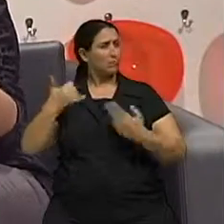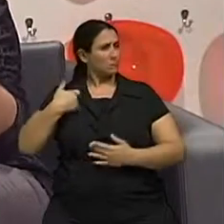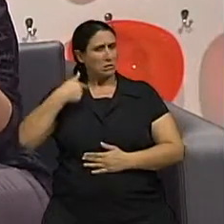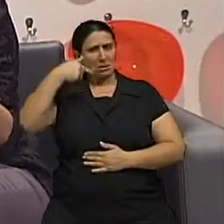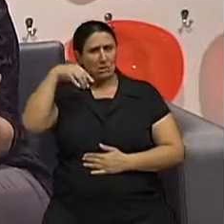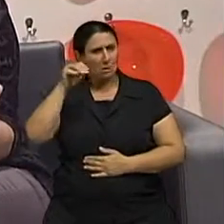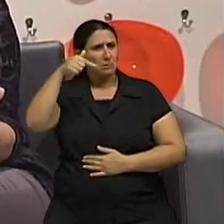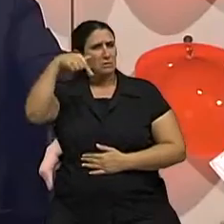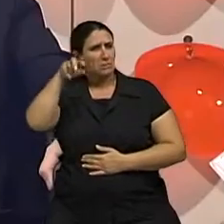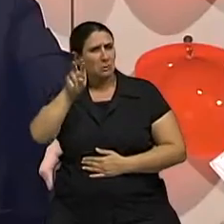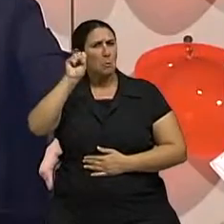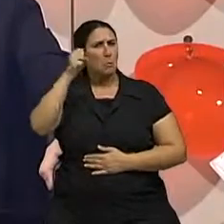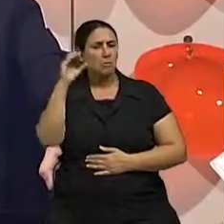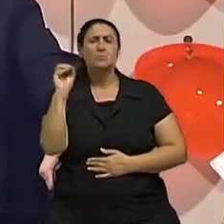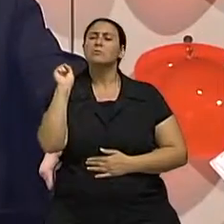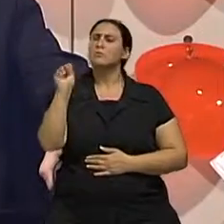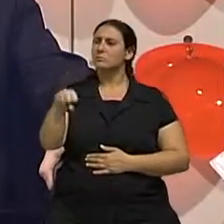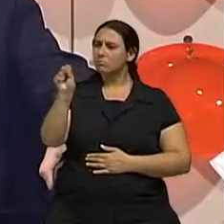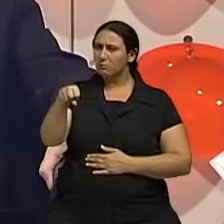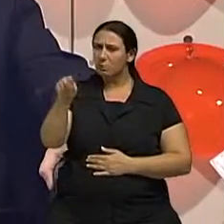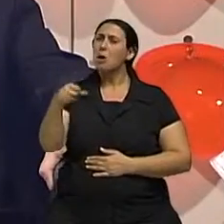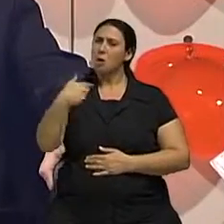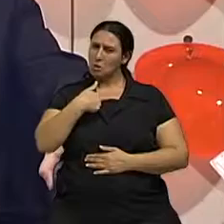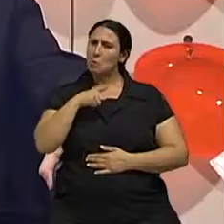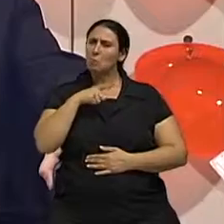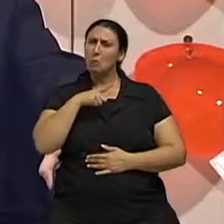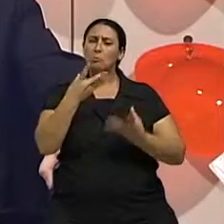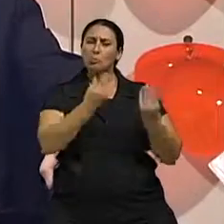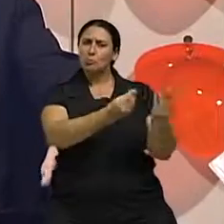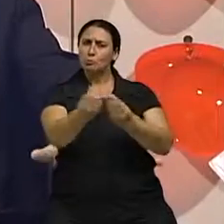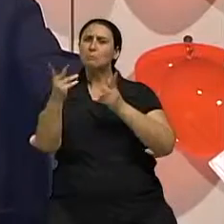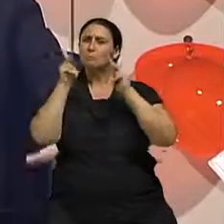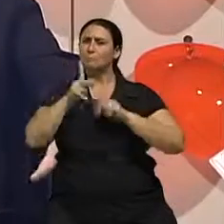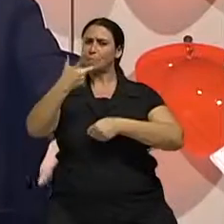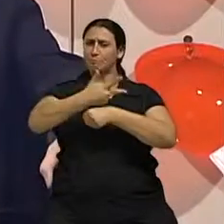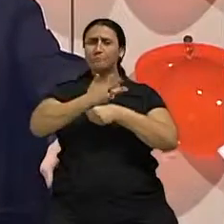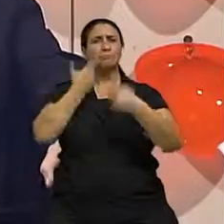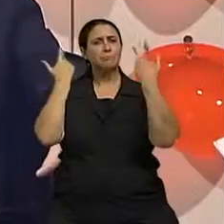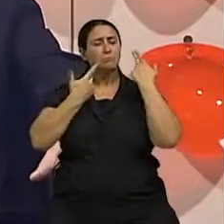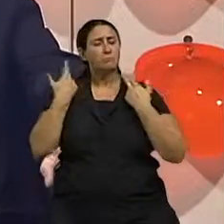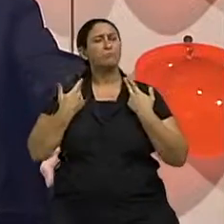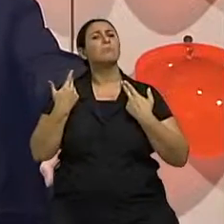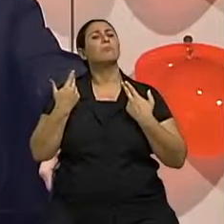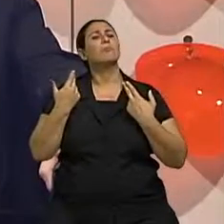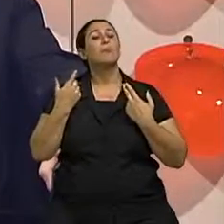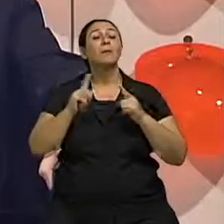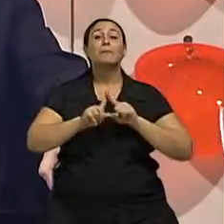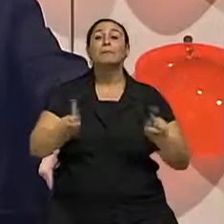75, com 80? Pode, já tenho operado pacientes com essa idade sem problema nenhum. Desde que